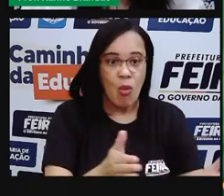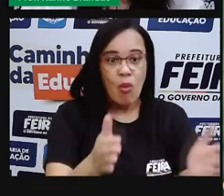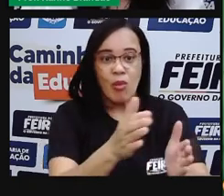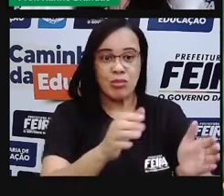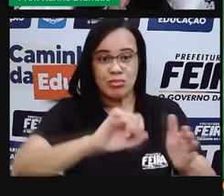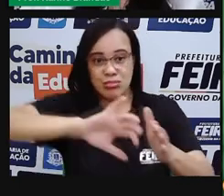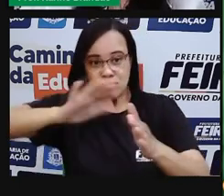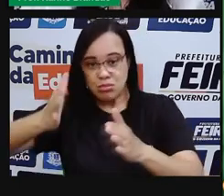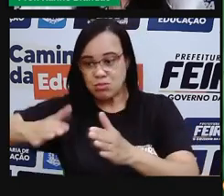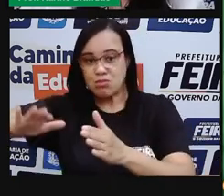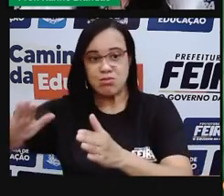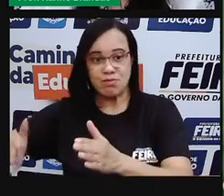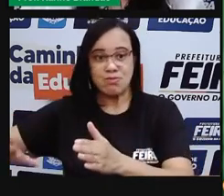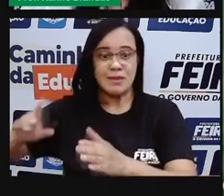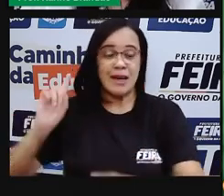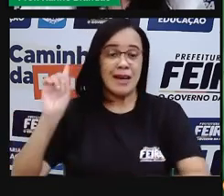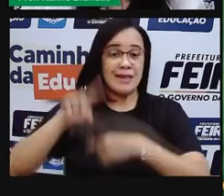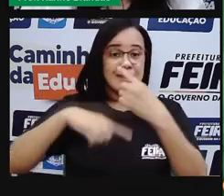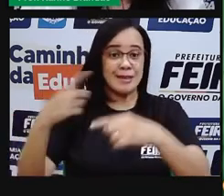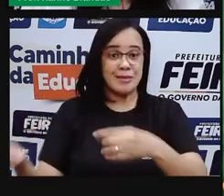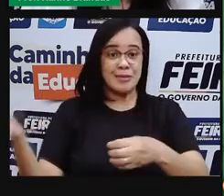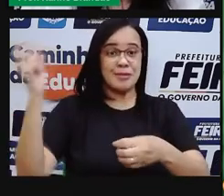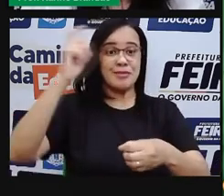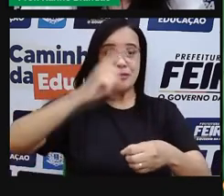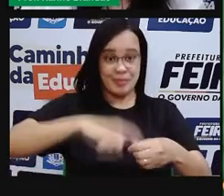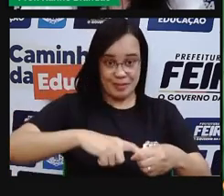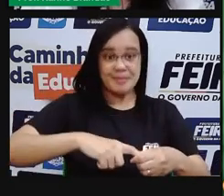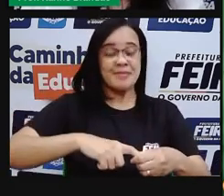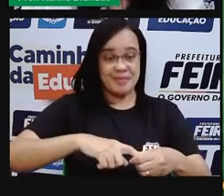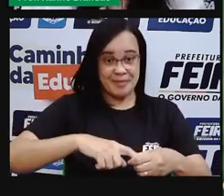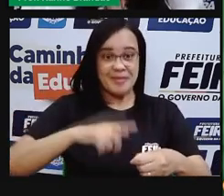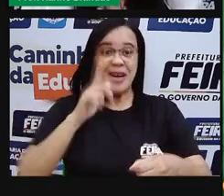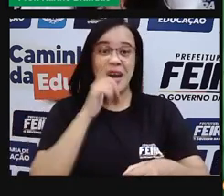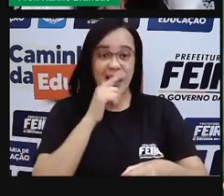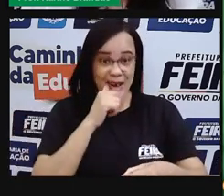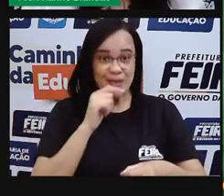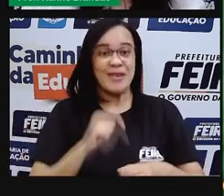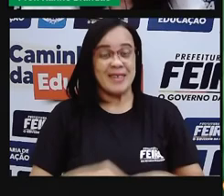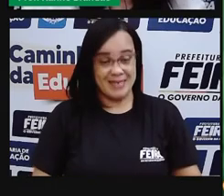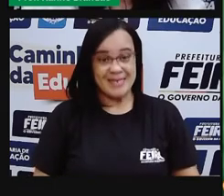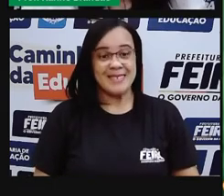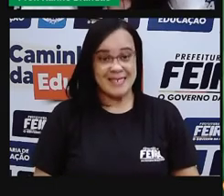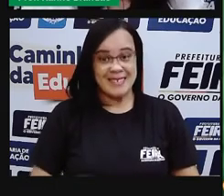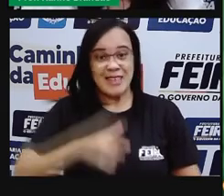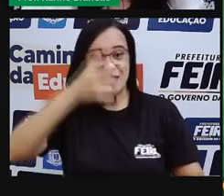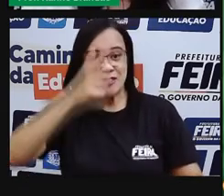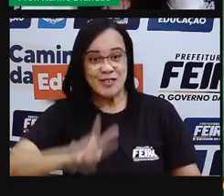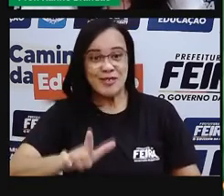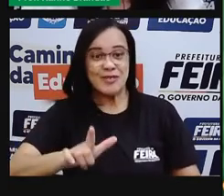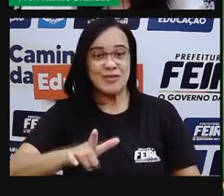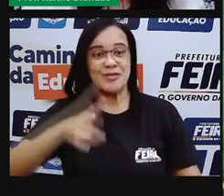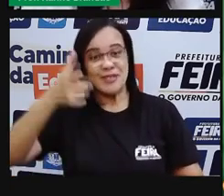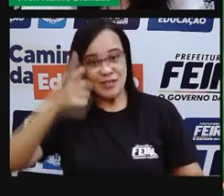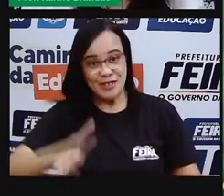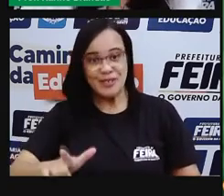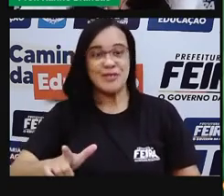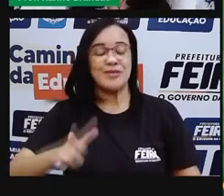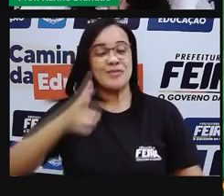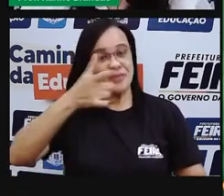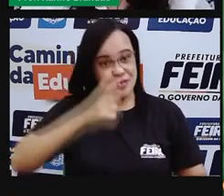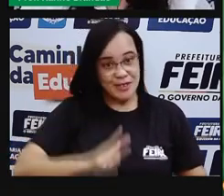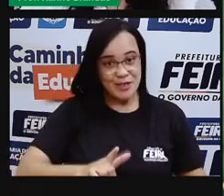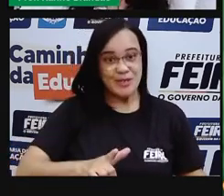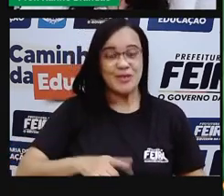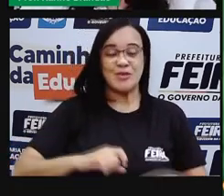mares. E aí, então, essa água que está nos rios, lagos, lagoas e mares, ela vai também, por conta da